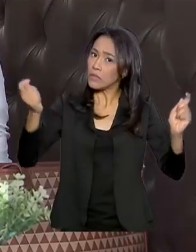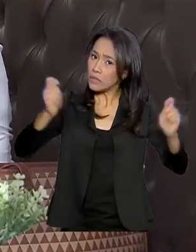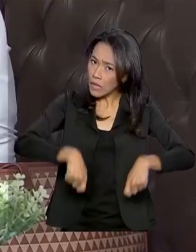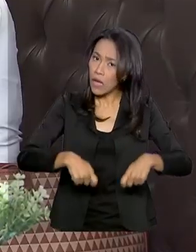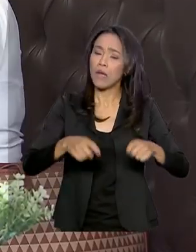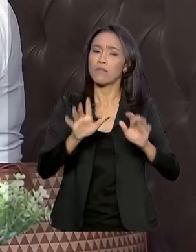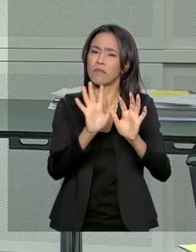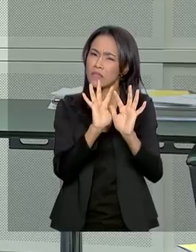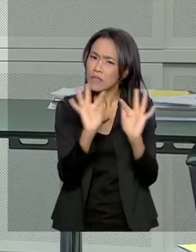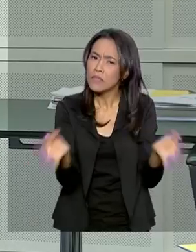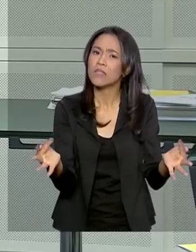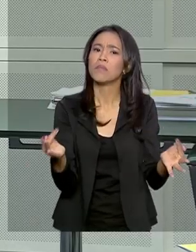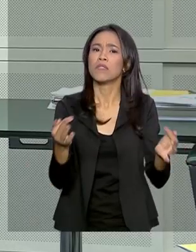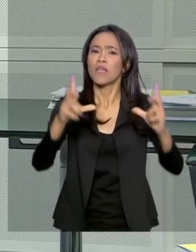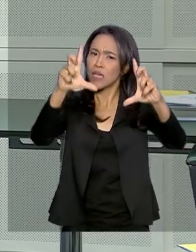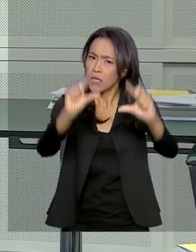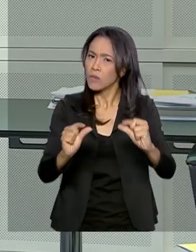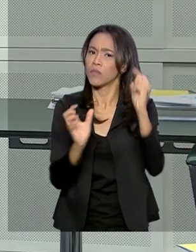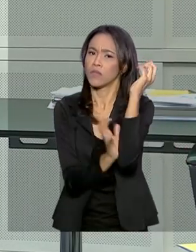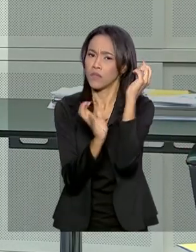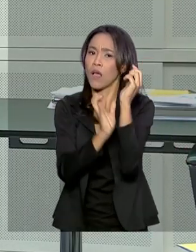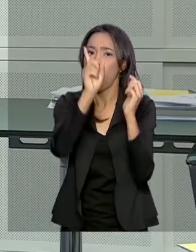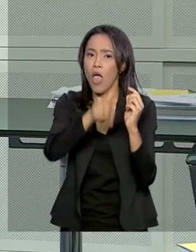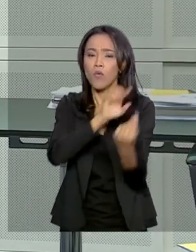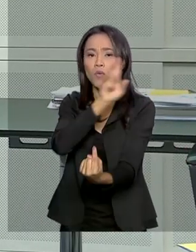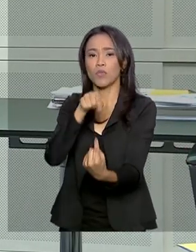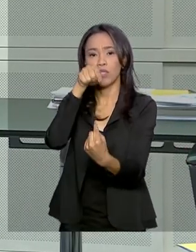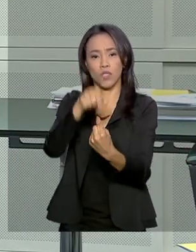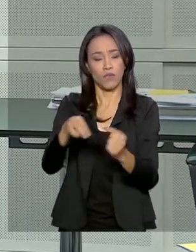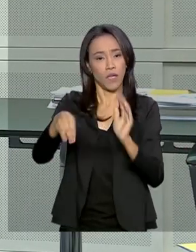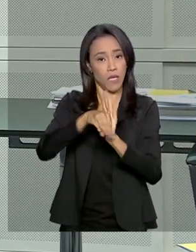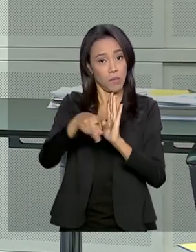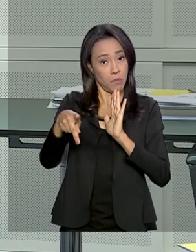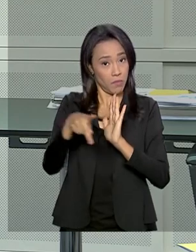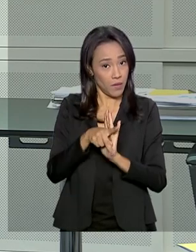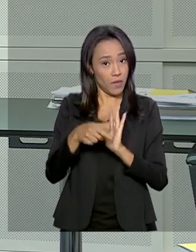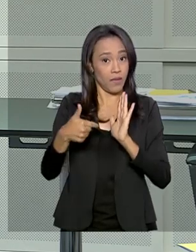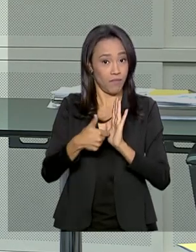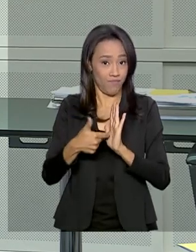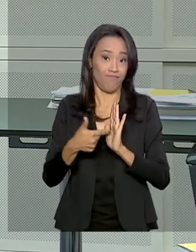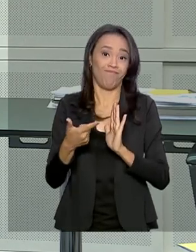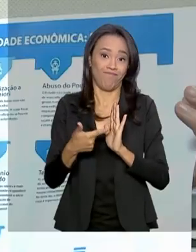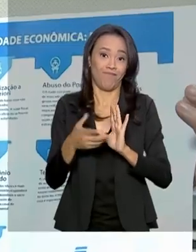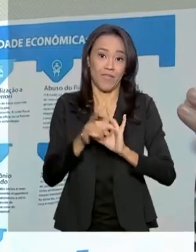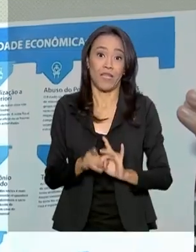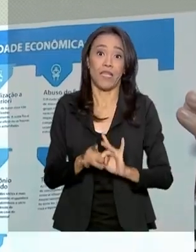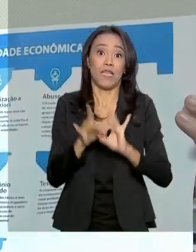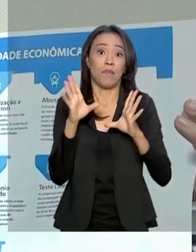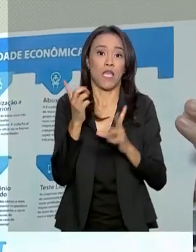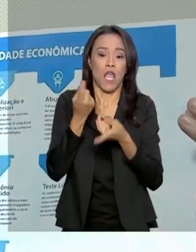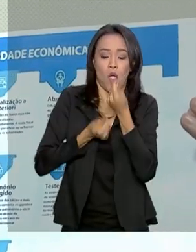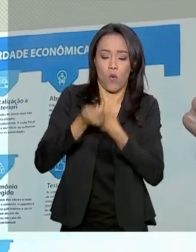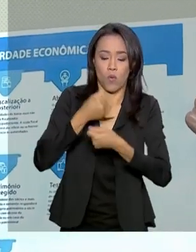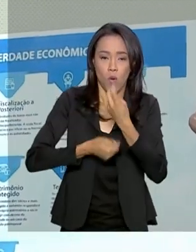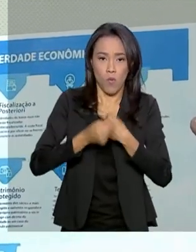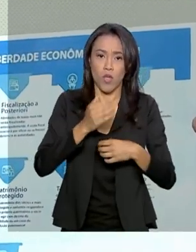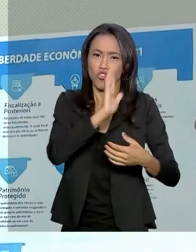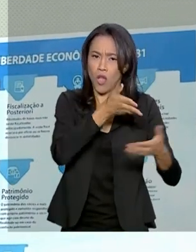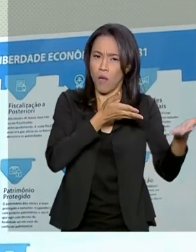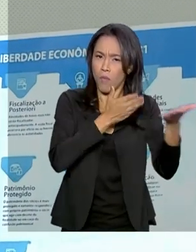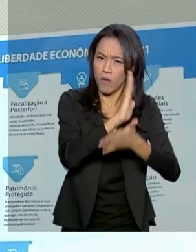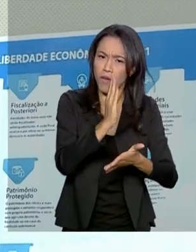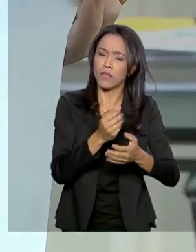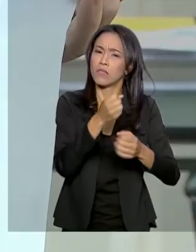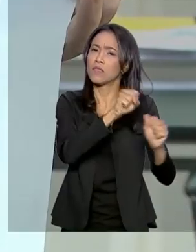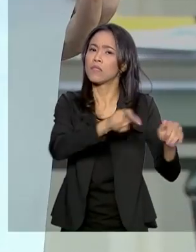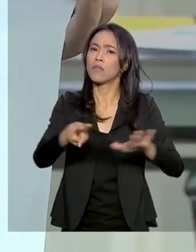menos burocrática. É o que propõe a medida provisória conhecida como MP da Liberdade Econômica, aprovada pelo Senado na semana